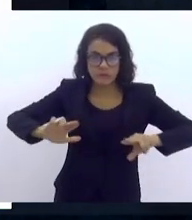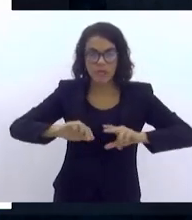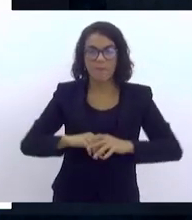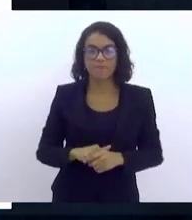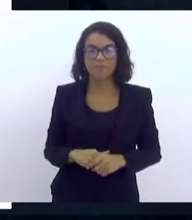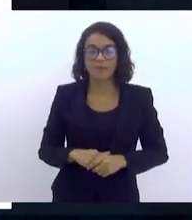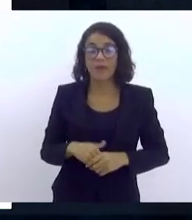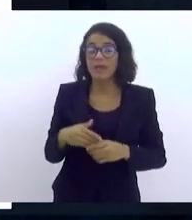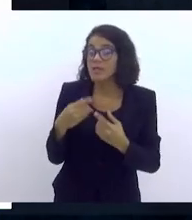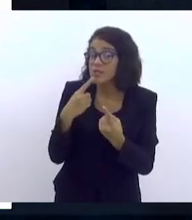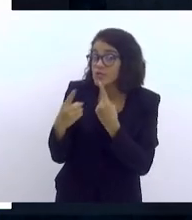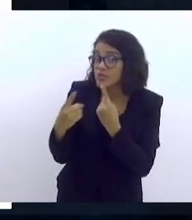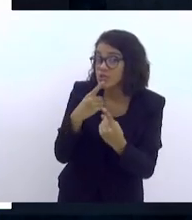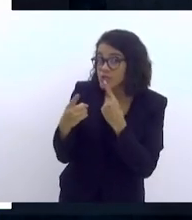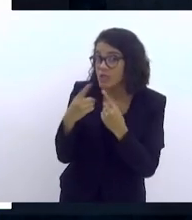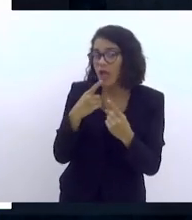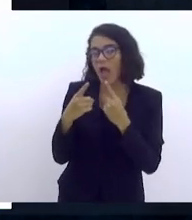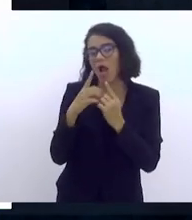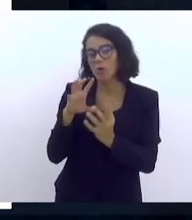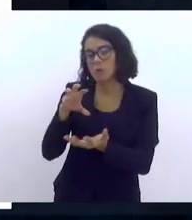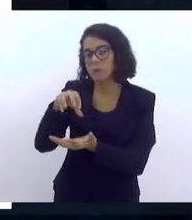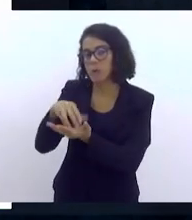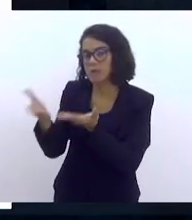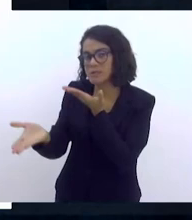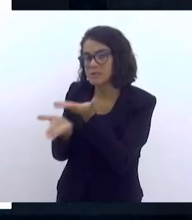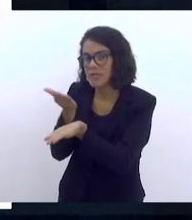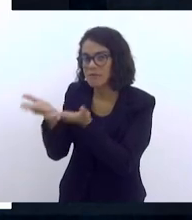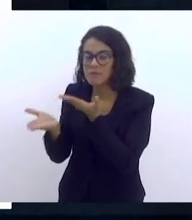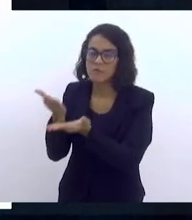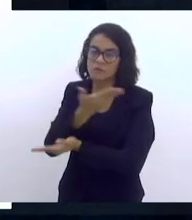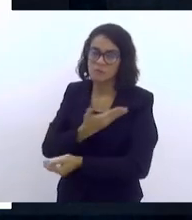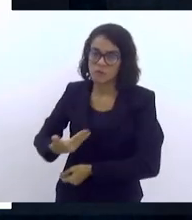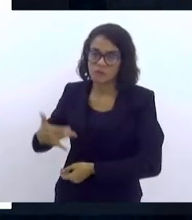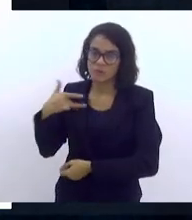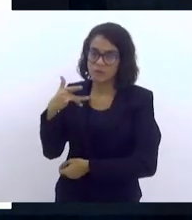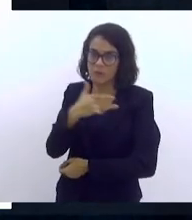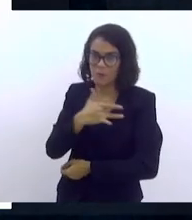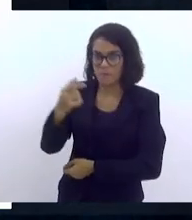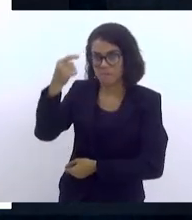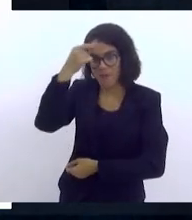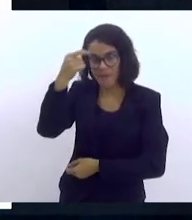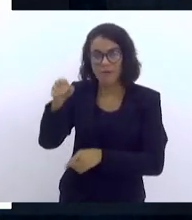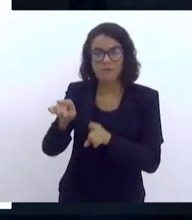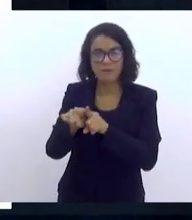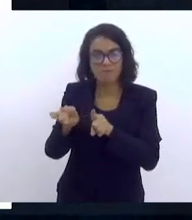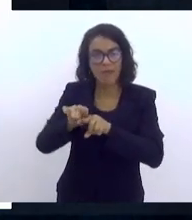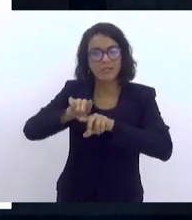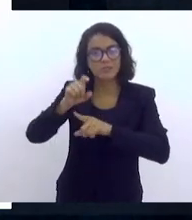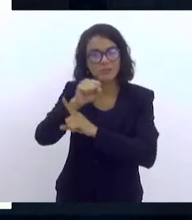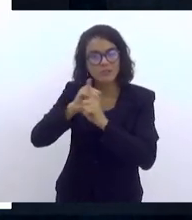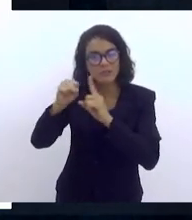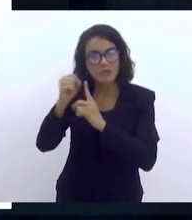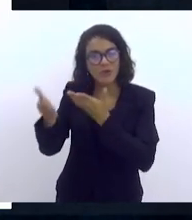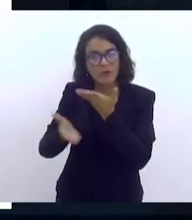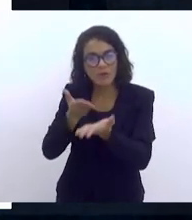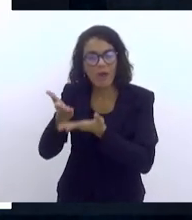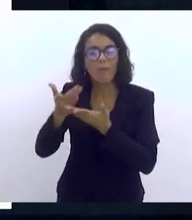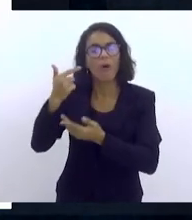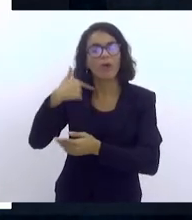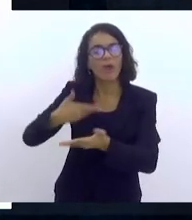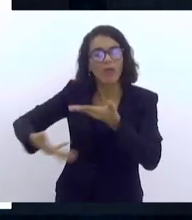diálogo com os serviços públicos de saúde mental e assistência social para que haja troca de